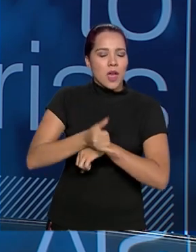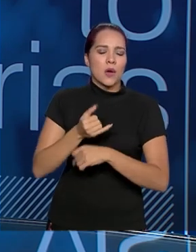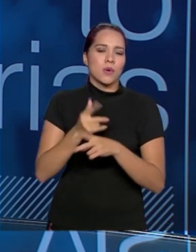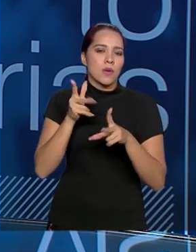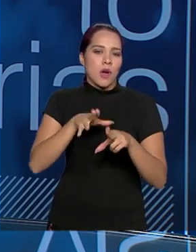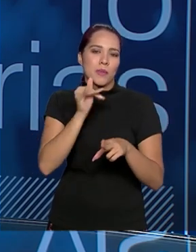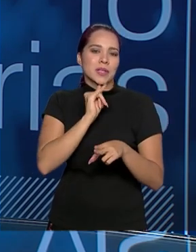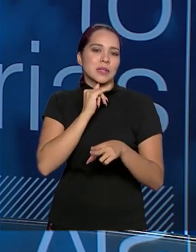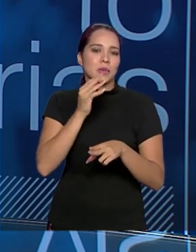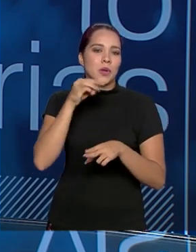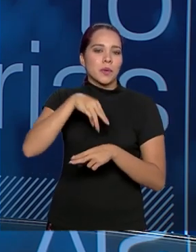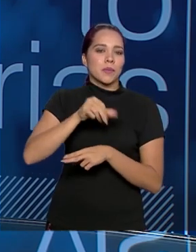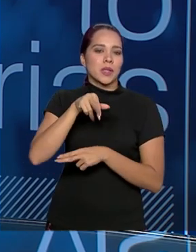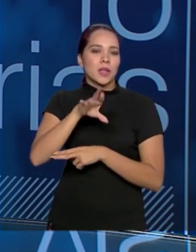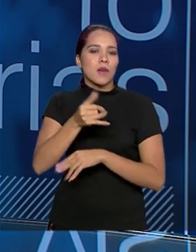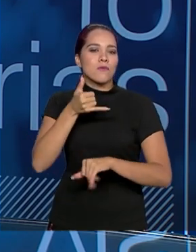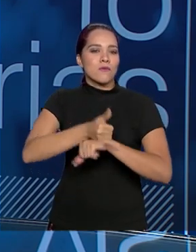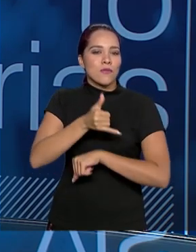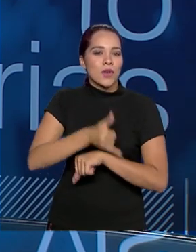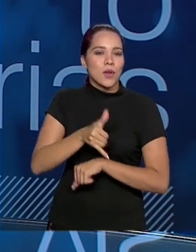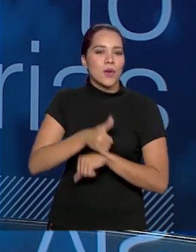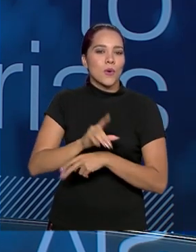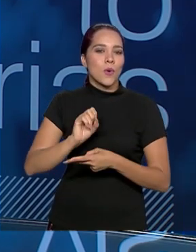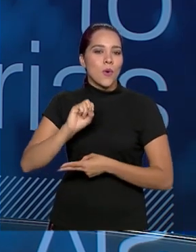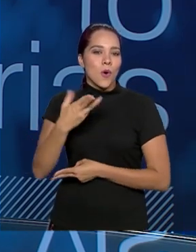é o caso de minerais de ferro,